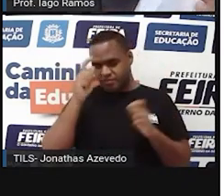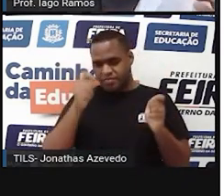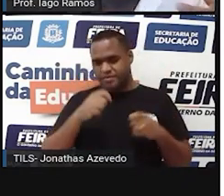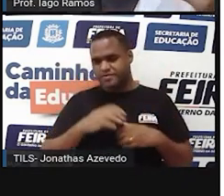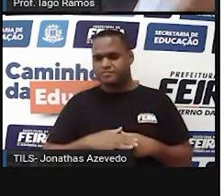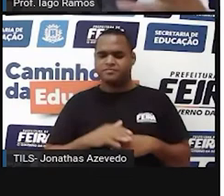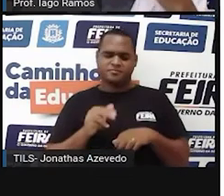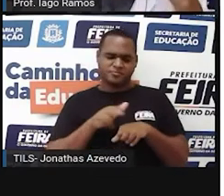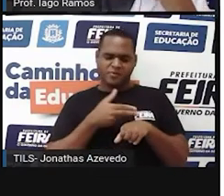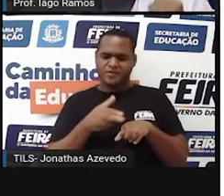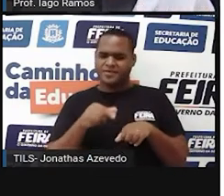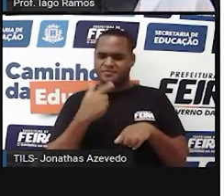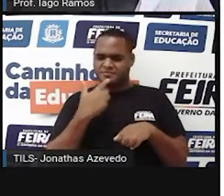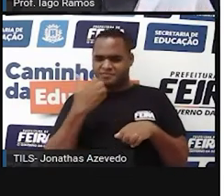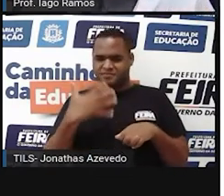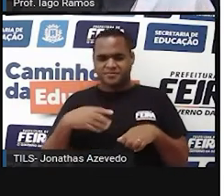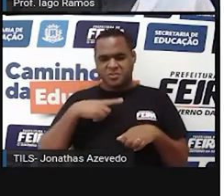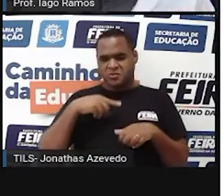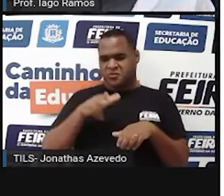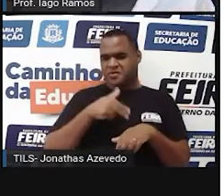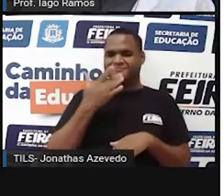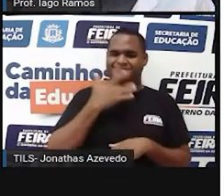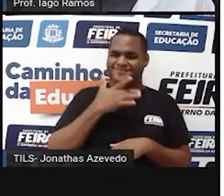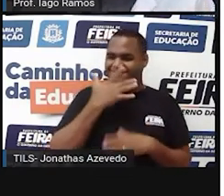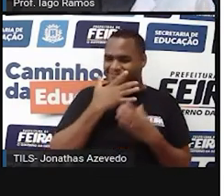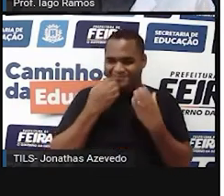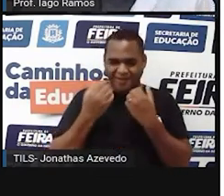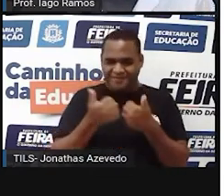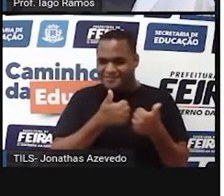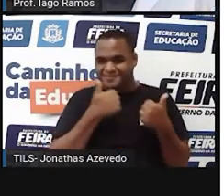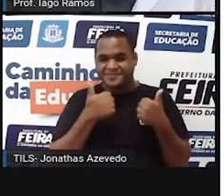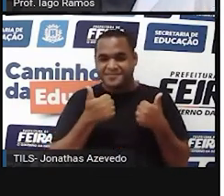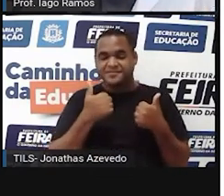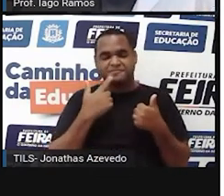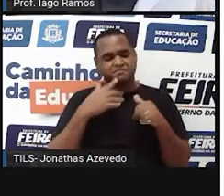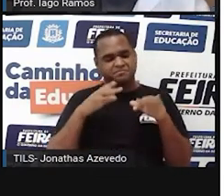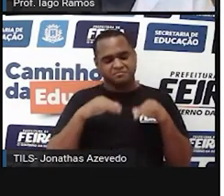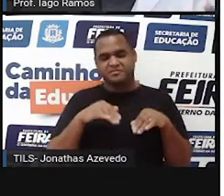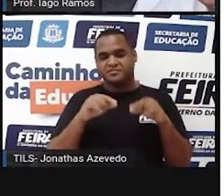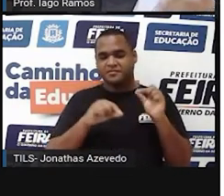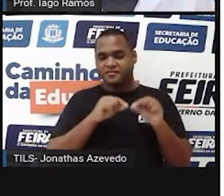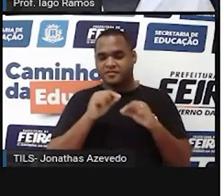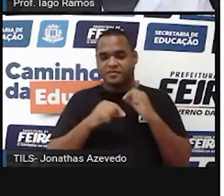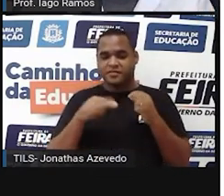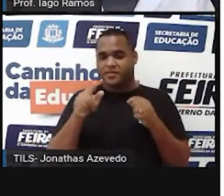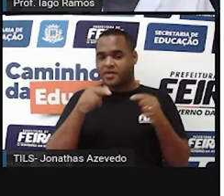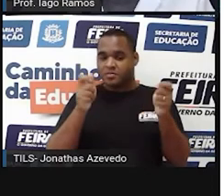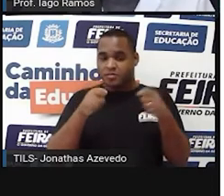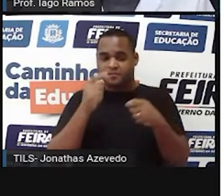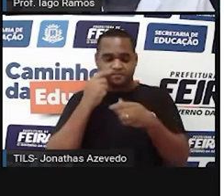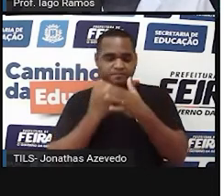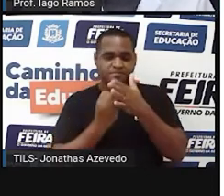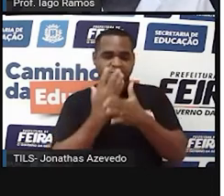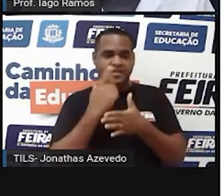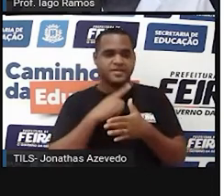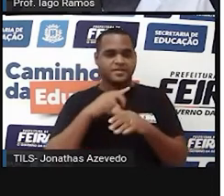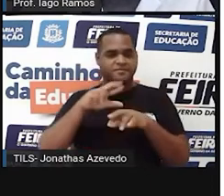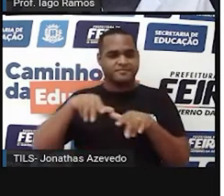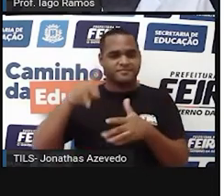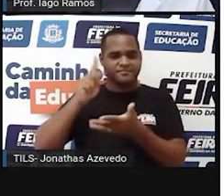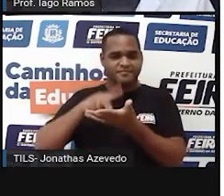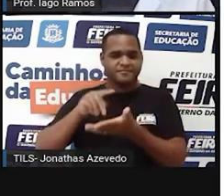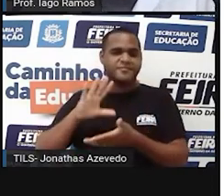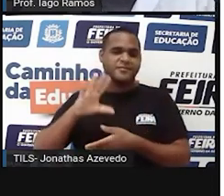falando de chocolate, né? Chocolate é uma coisa tão gostosa. Enfim, né? São, pode sim aparecer em situações reais.